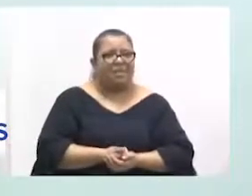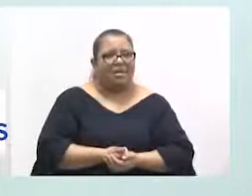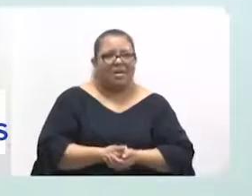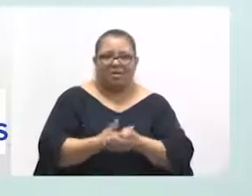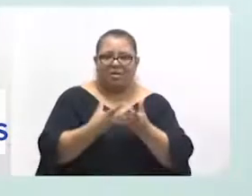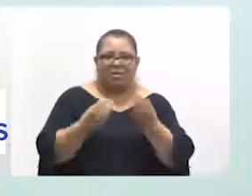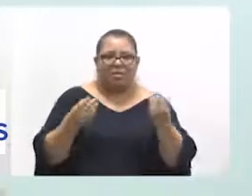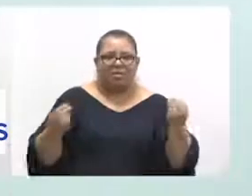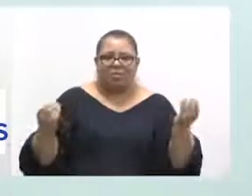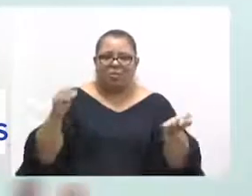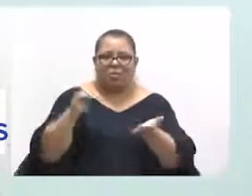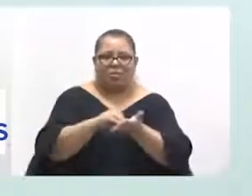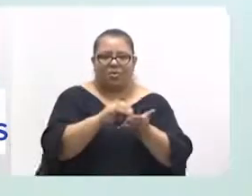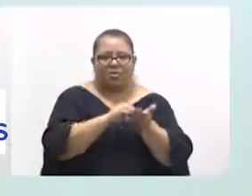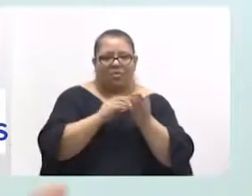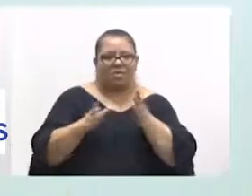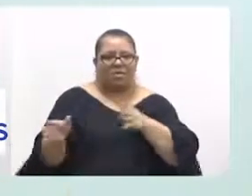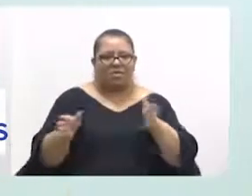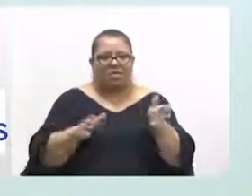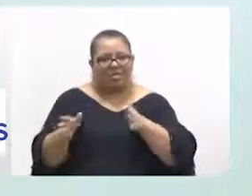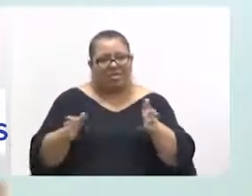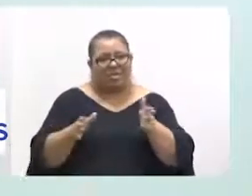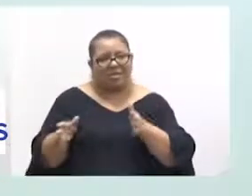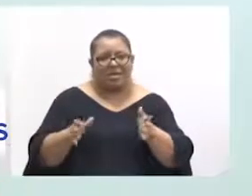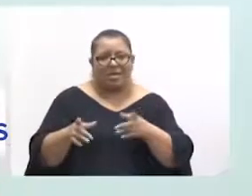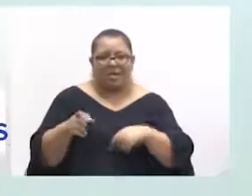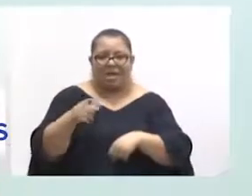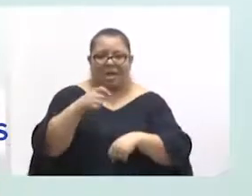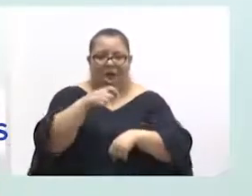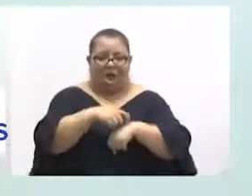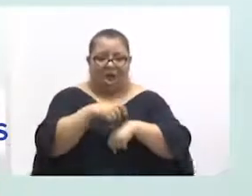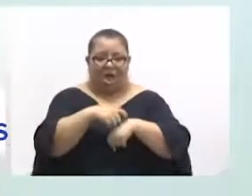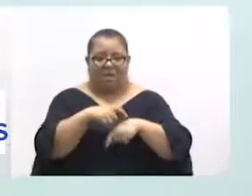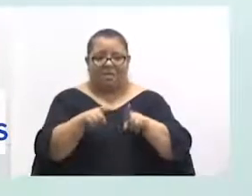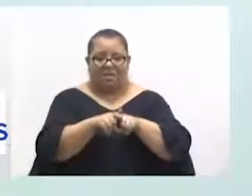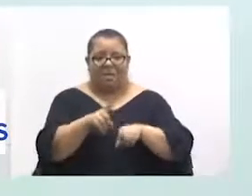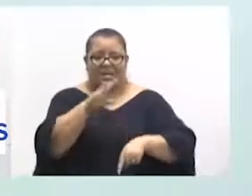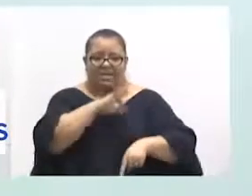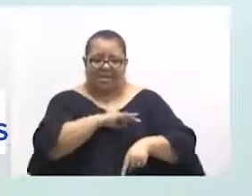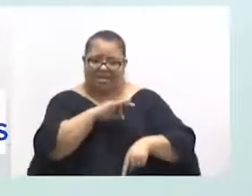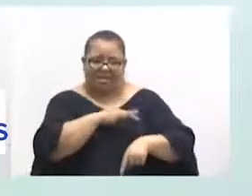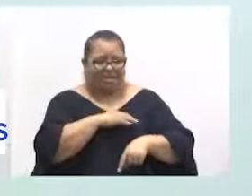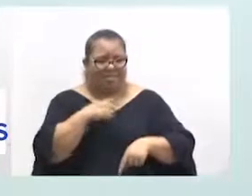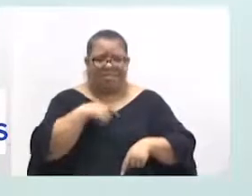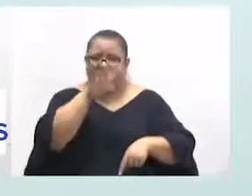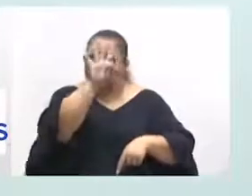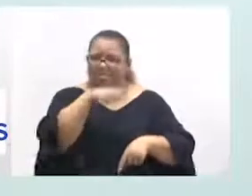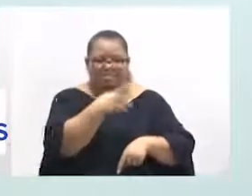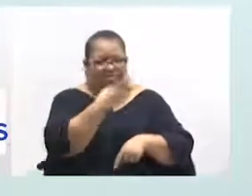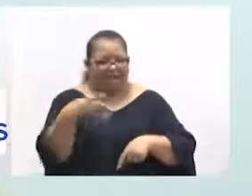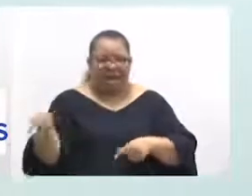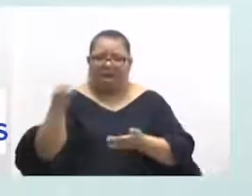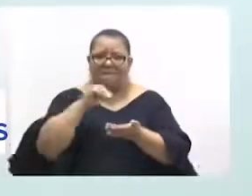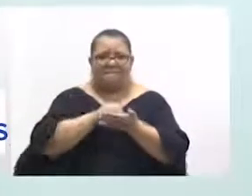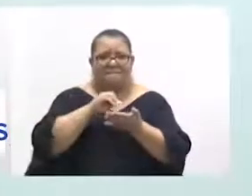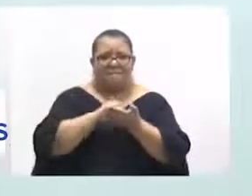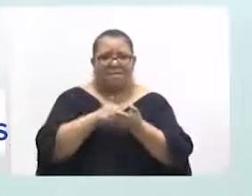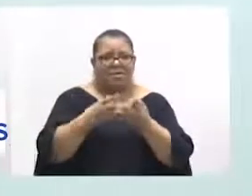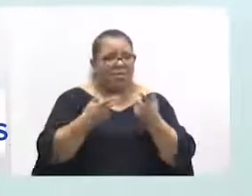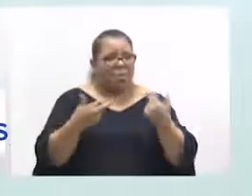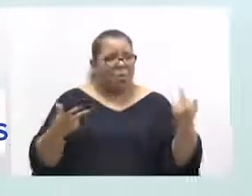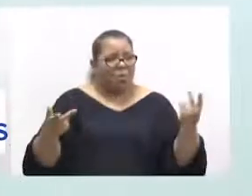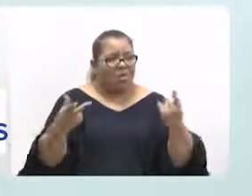coisa errada. E isso, falando de honorário, mas se a gente falar da tabela mesmo, eu dei o exemplo de falta de opção de